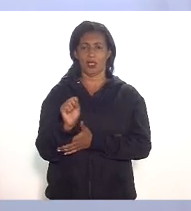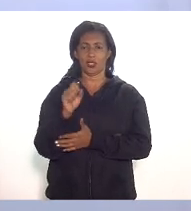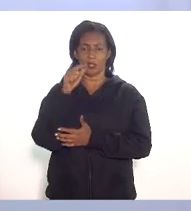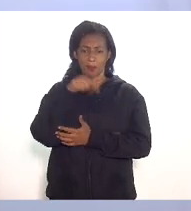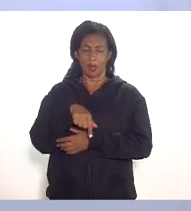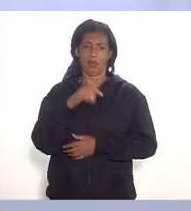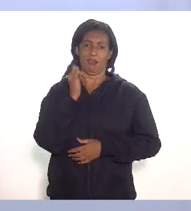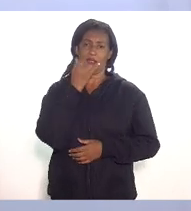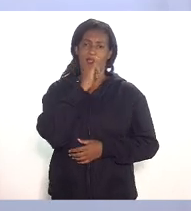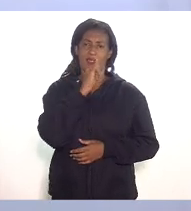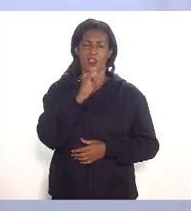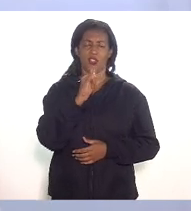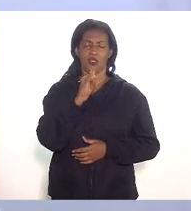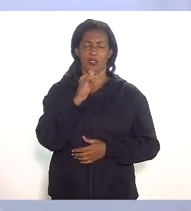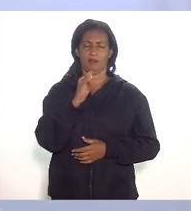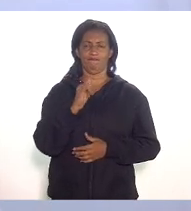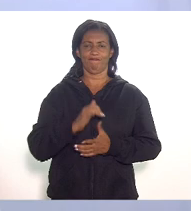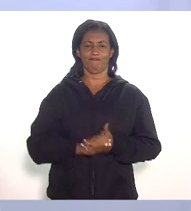cadeia de energia elétrica